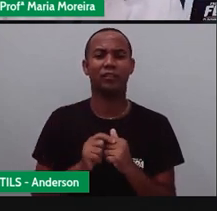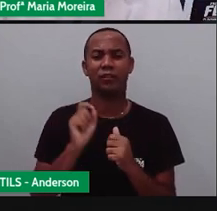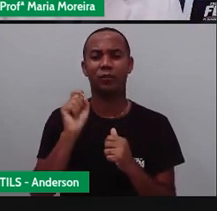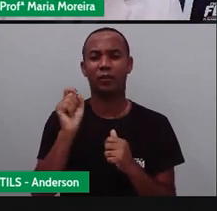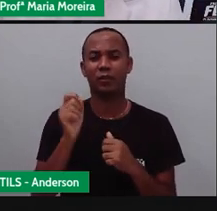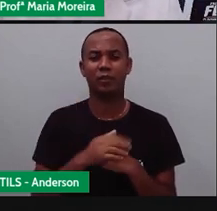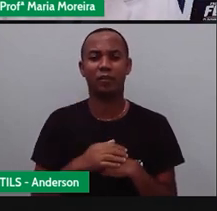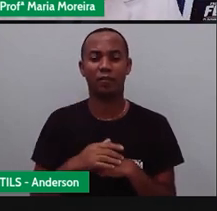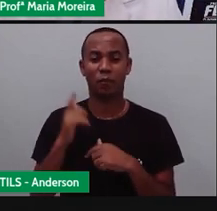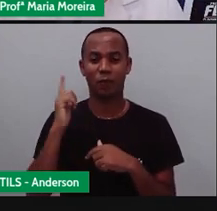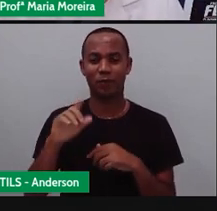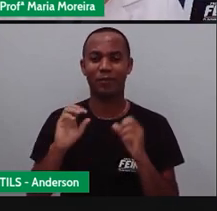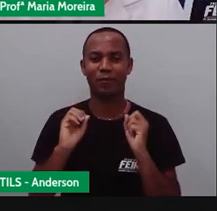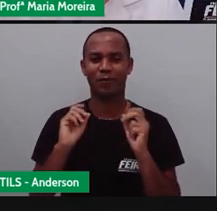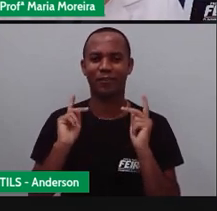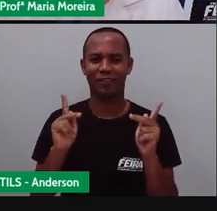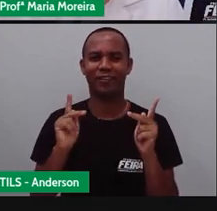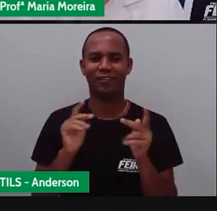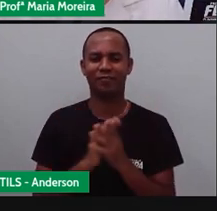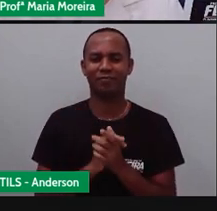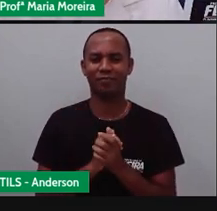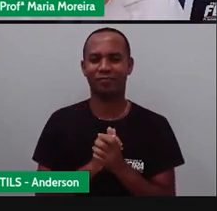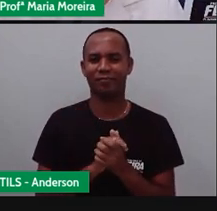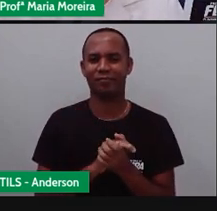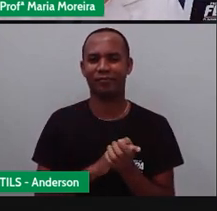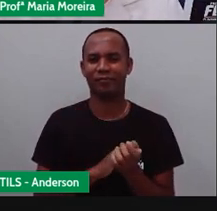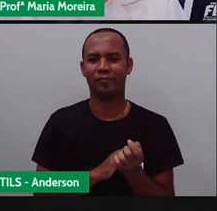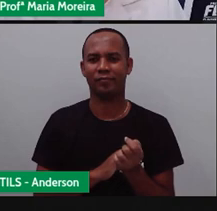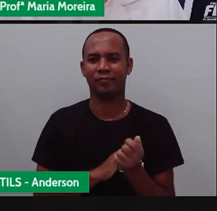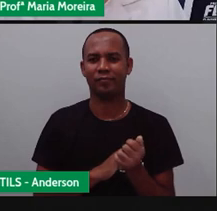o quê? Concluir. Então, vamos seguindo aqui.